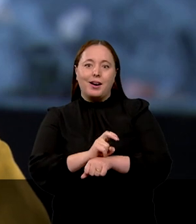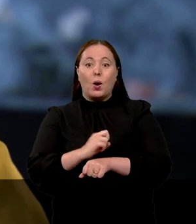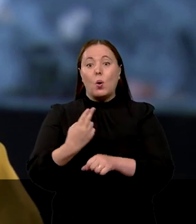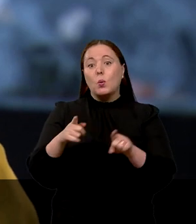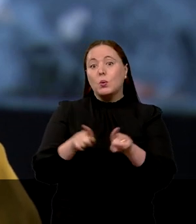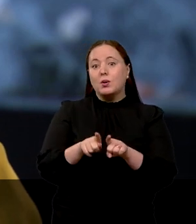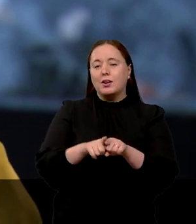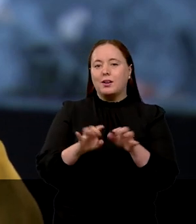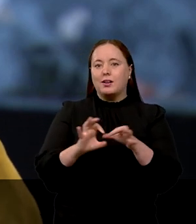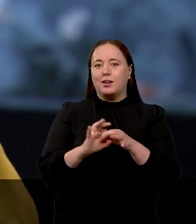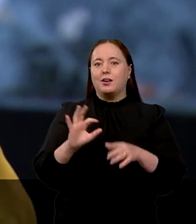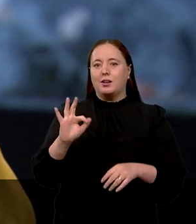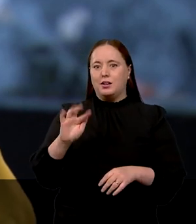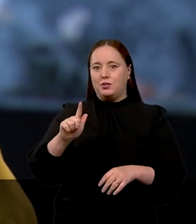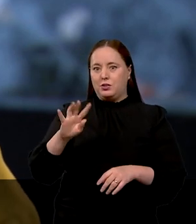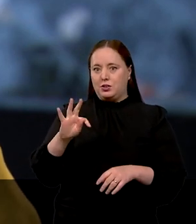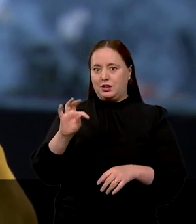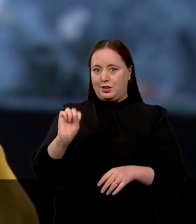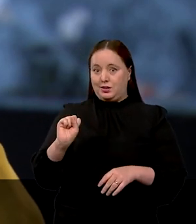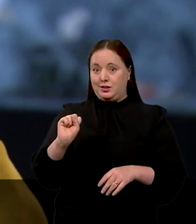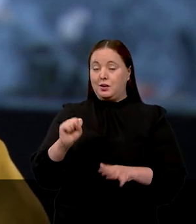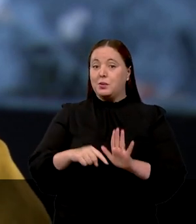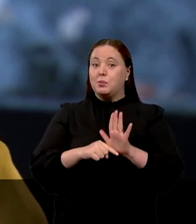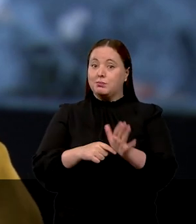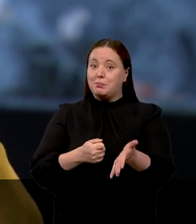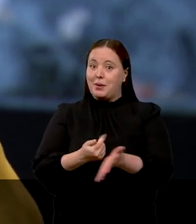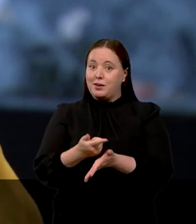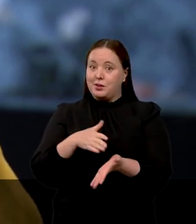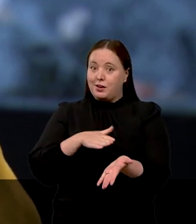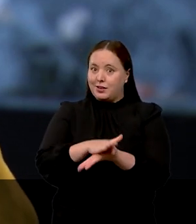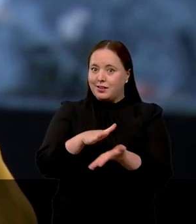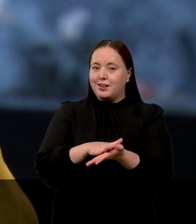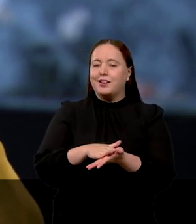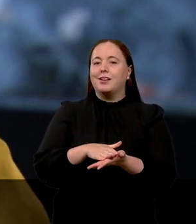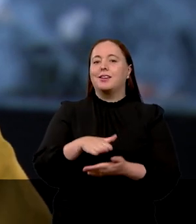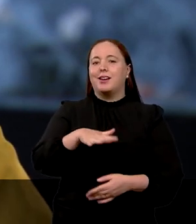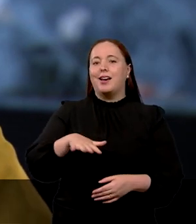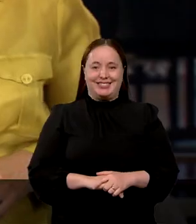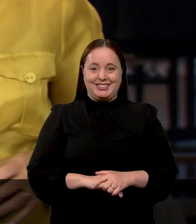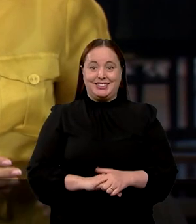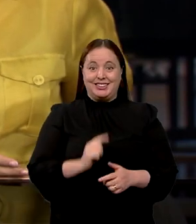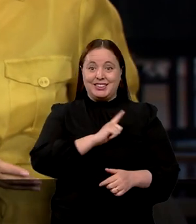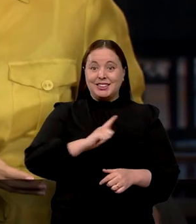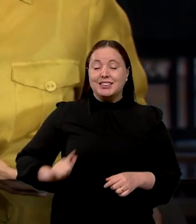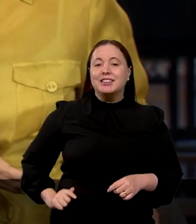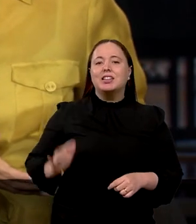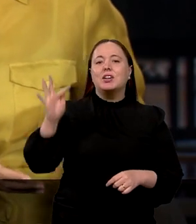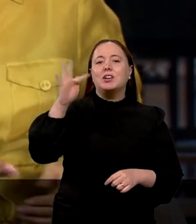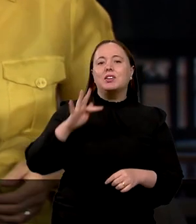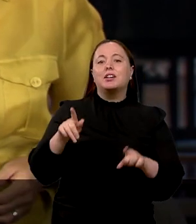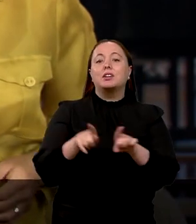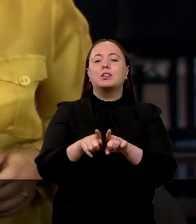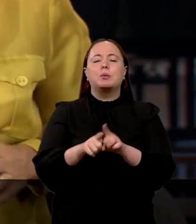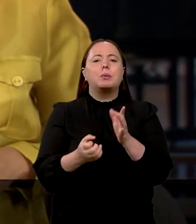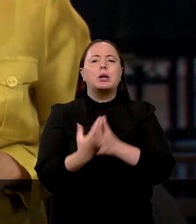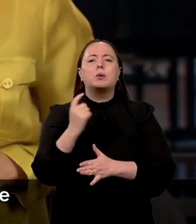ou a liberação do FGTS para ajudar no pagamento de despesas com a educação infantil. O governo federal